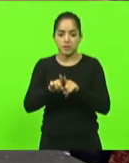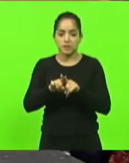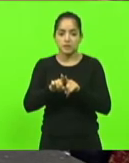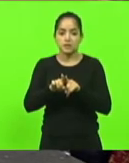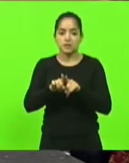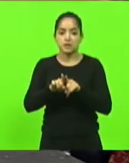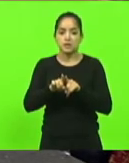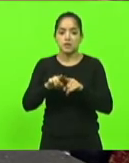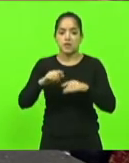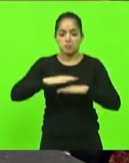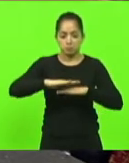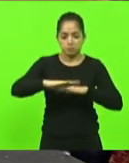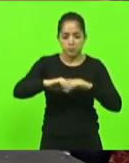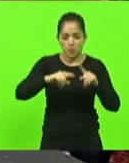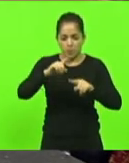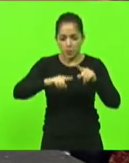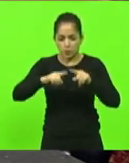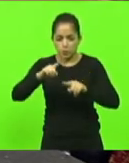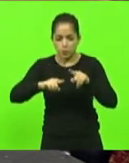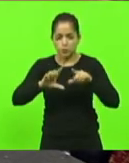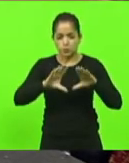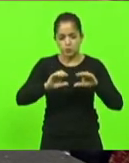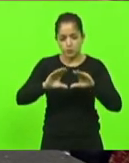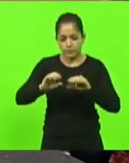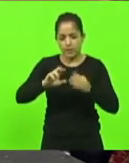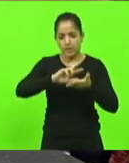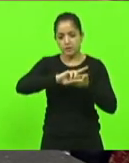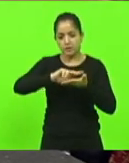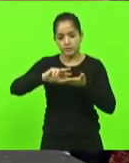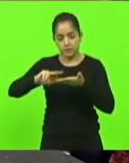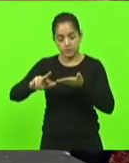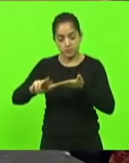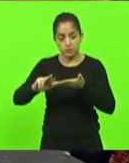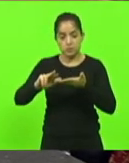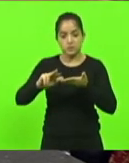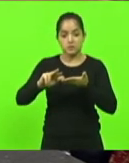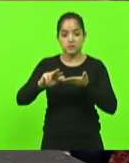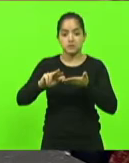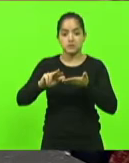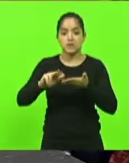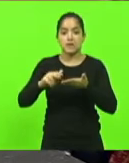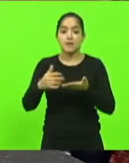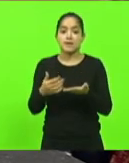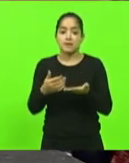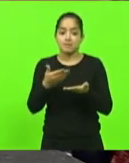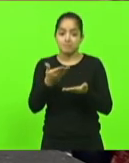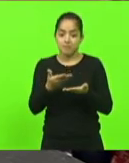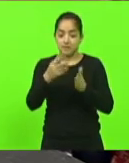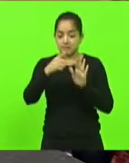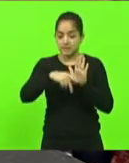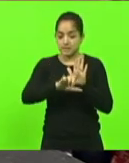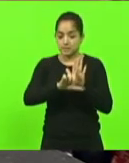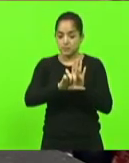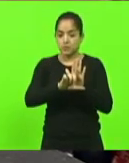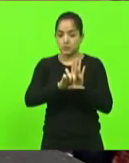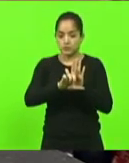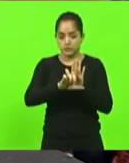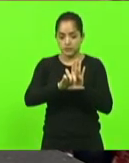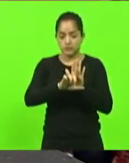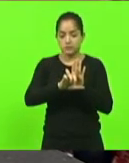determinado produto sobre sofá e outras coisas, e esse projeto ele sofreu uma